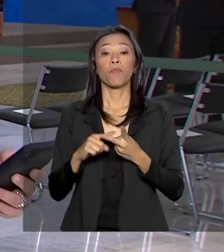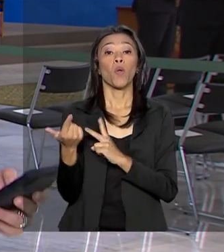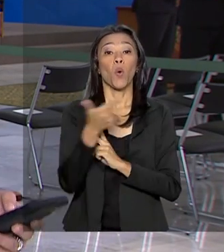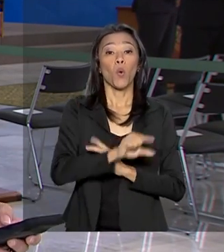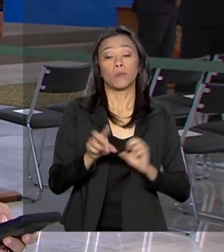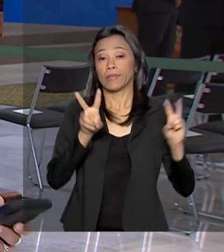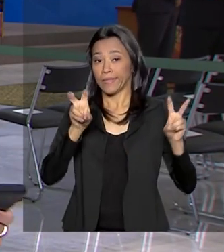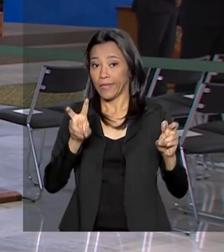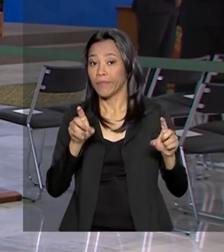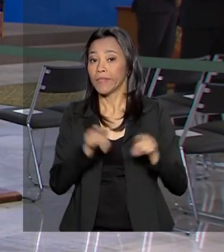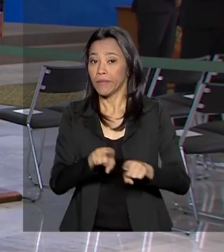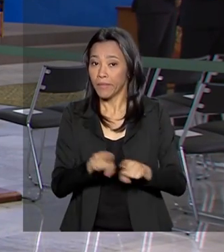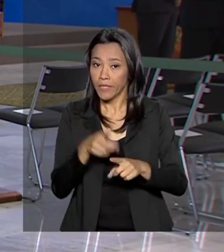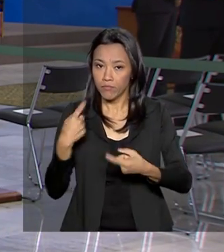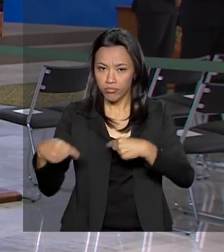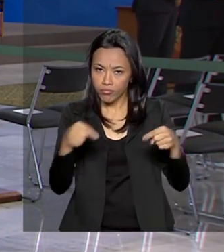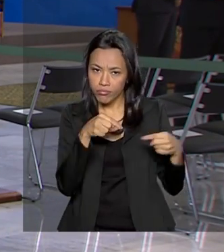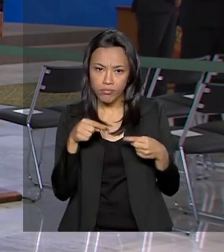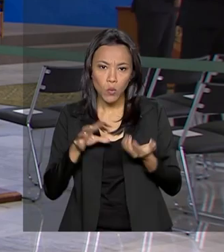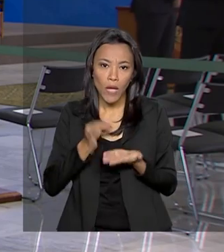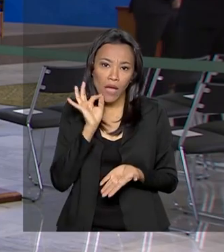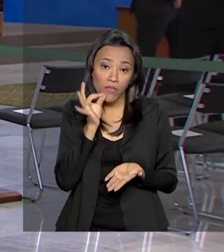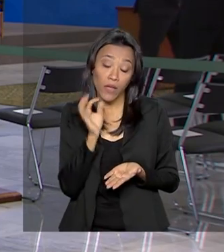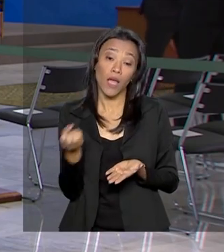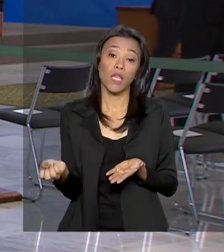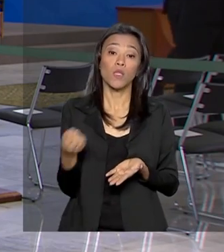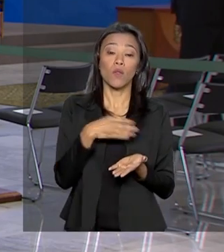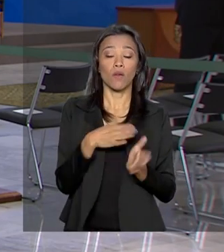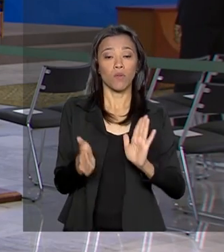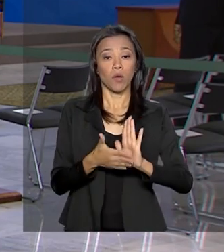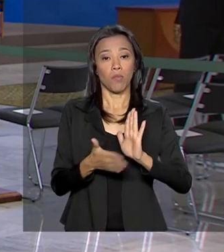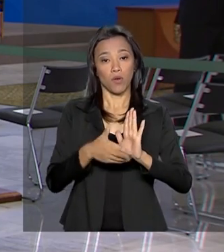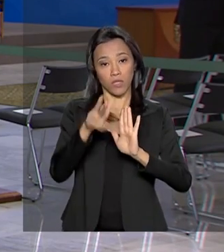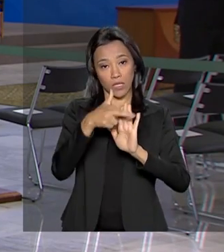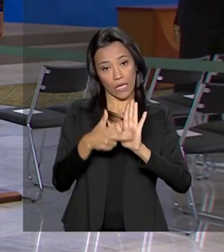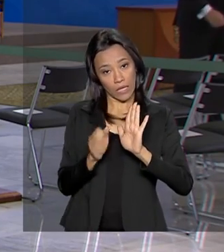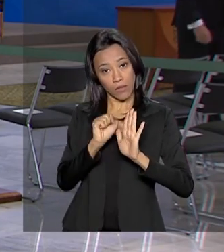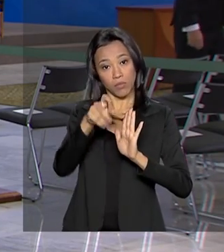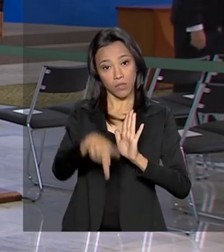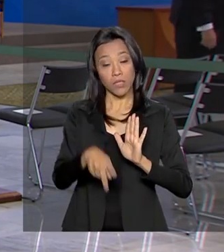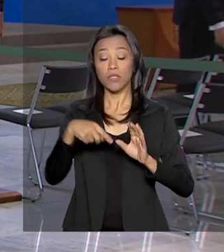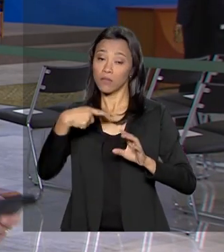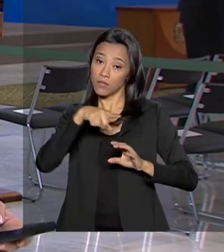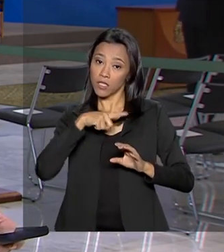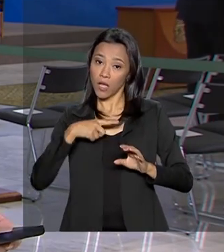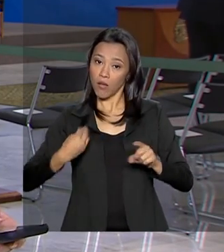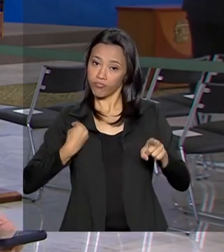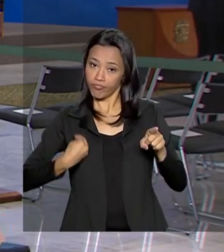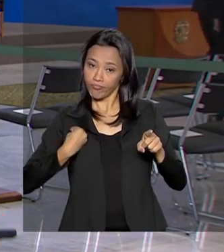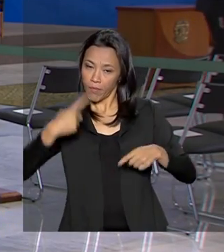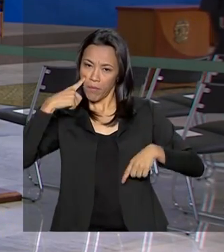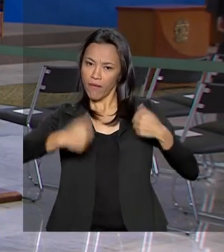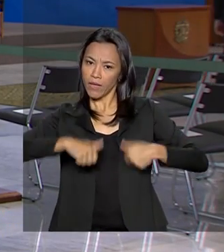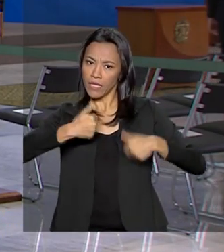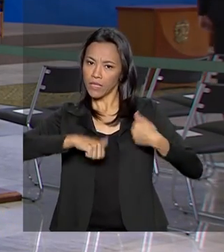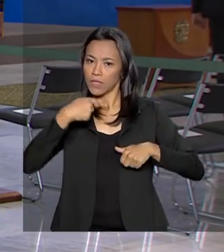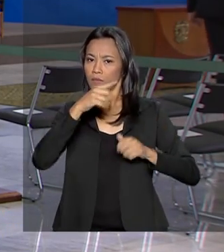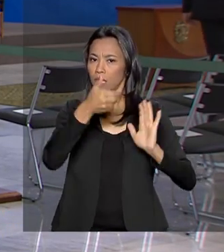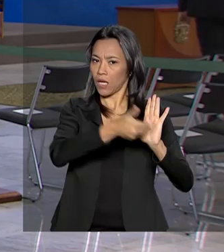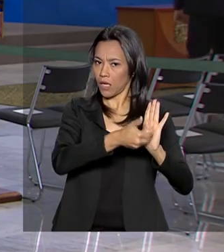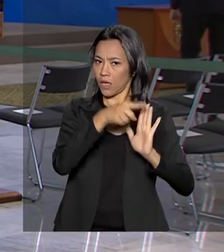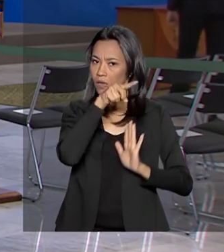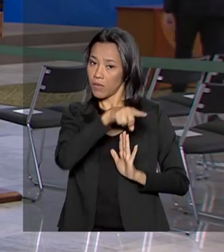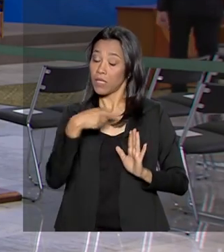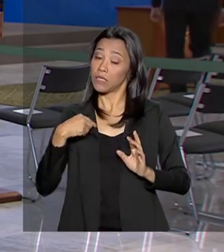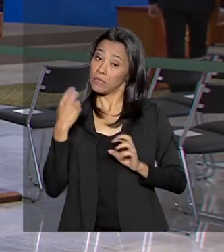deve ter sido discutido nesse café da manhã foi a nova previdência que está em análise na Câmara dos Deputados. O governo espera que a proposta seja